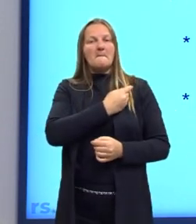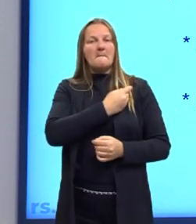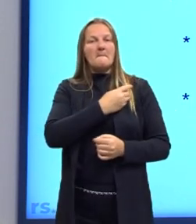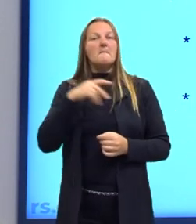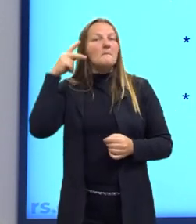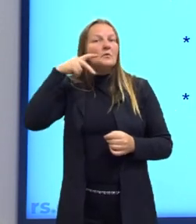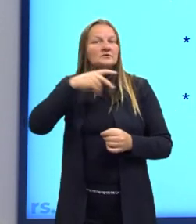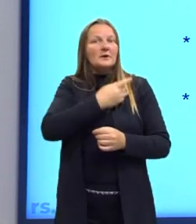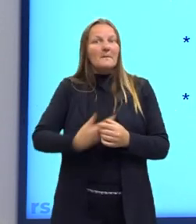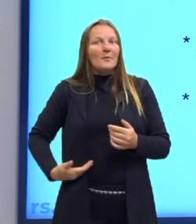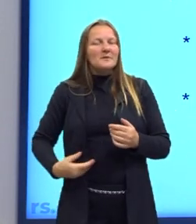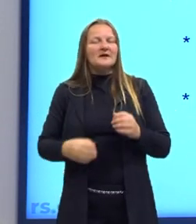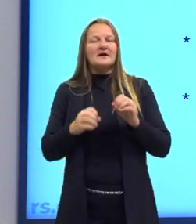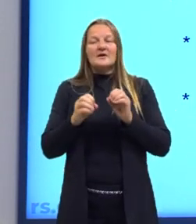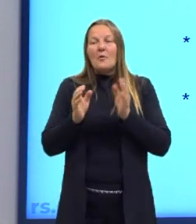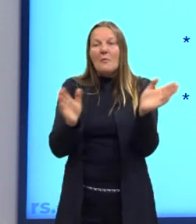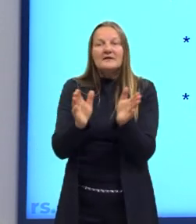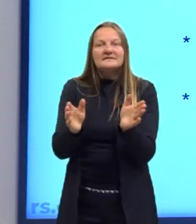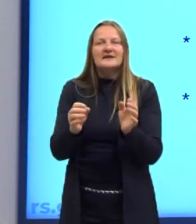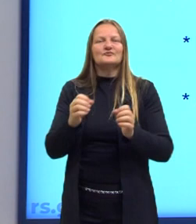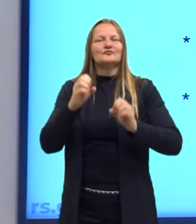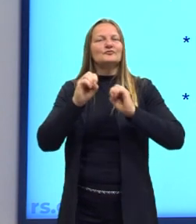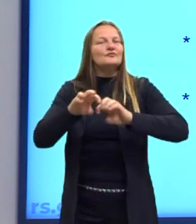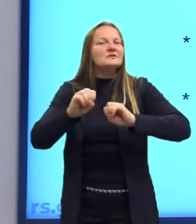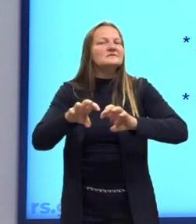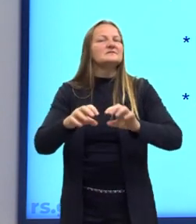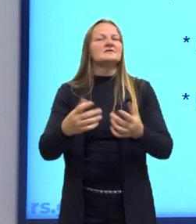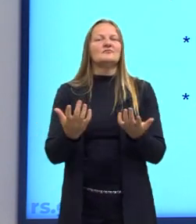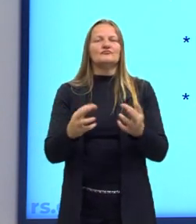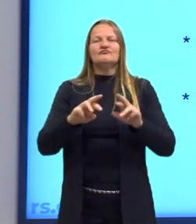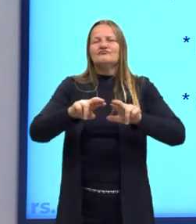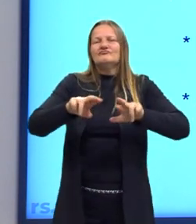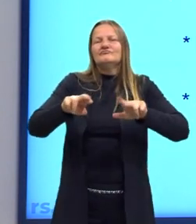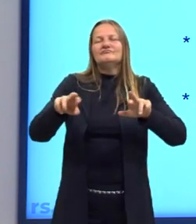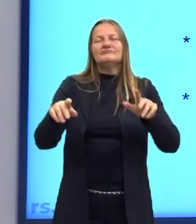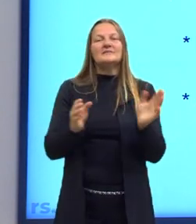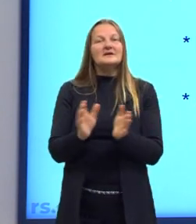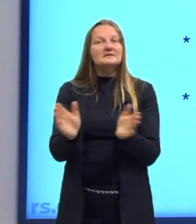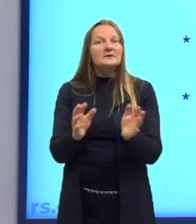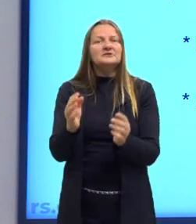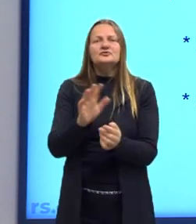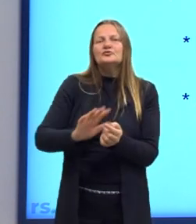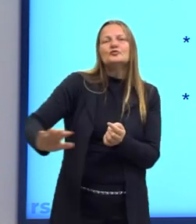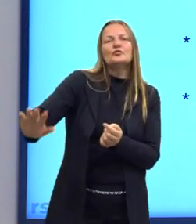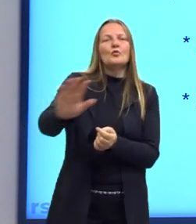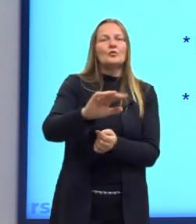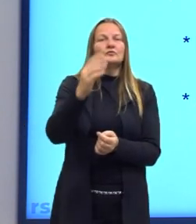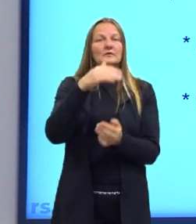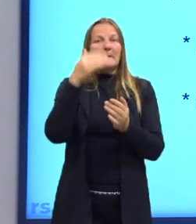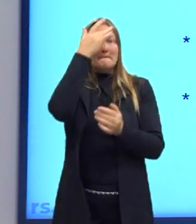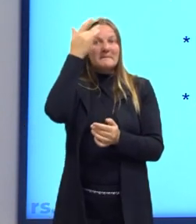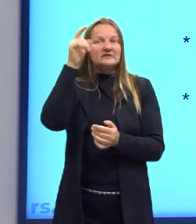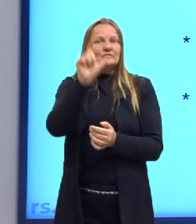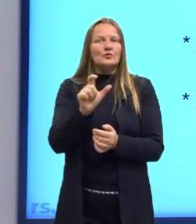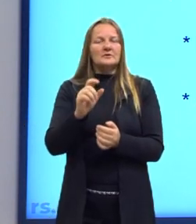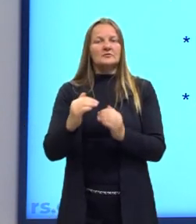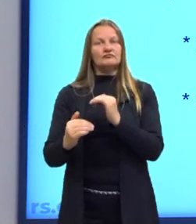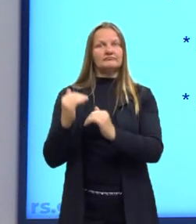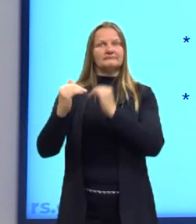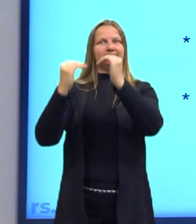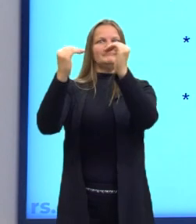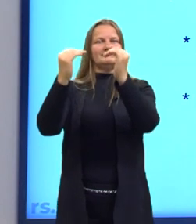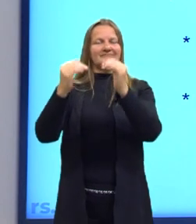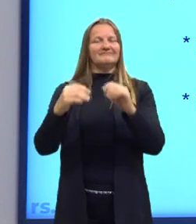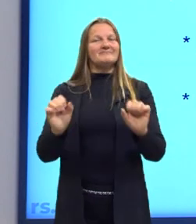de acesso à educação, de políticas que propõem a acessibilidade dessas pessoas, há uma ascensão social muito